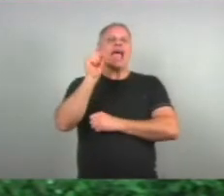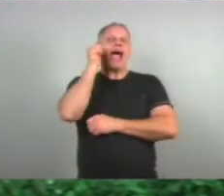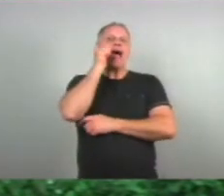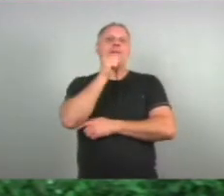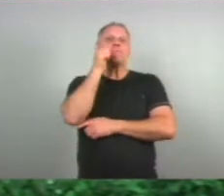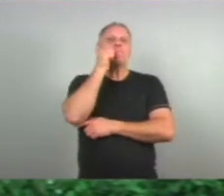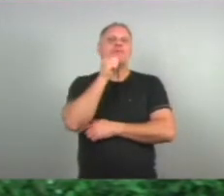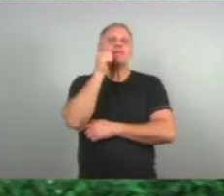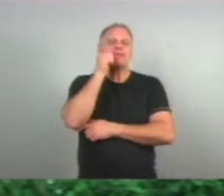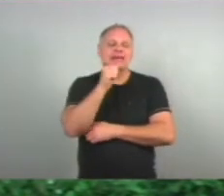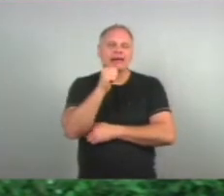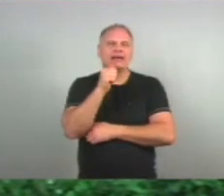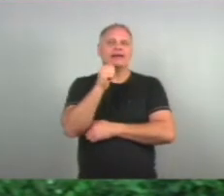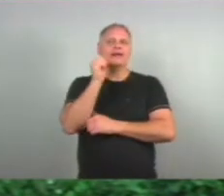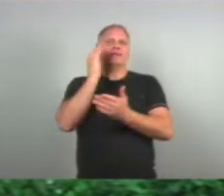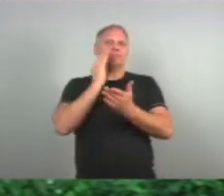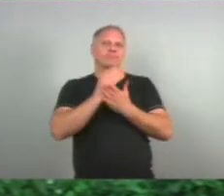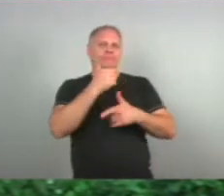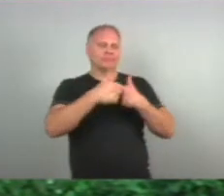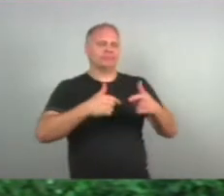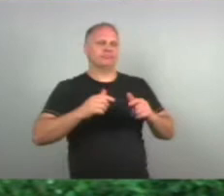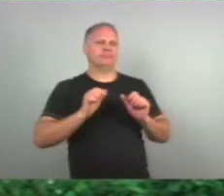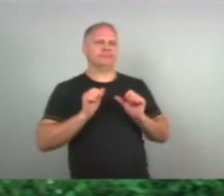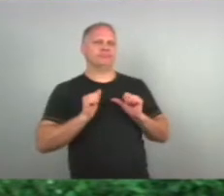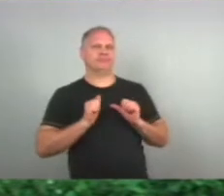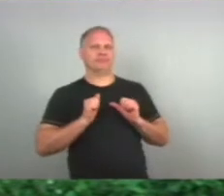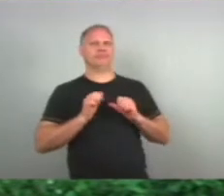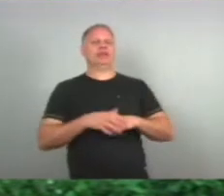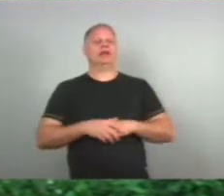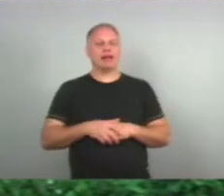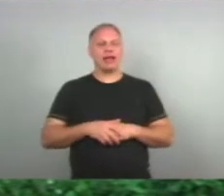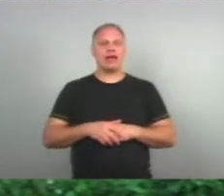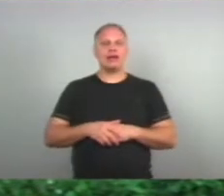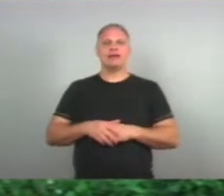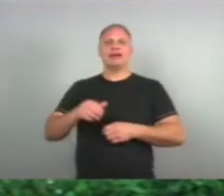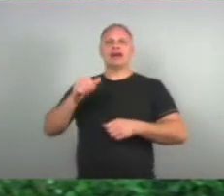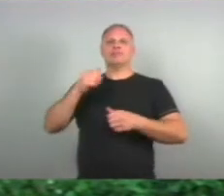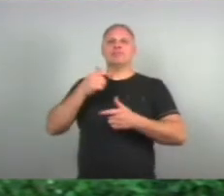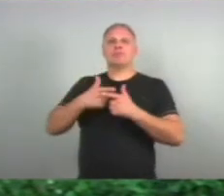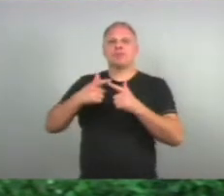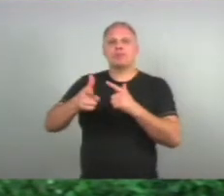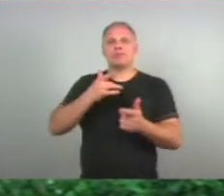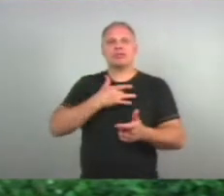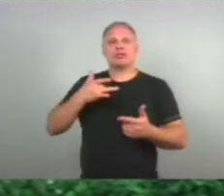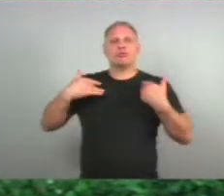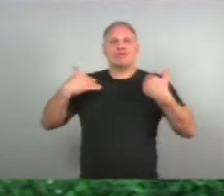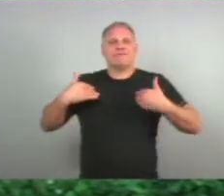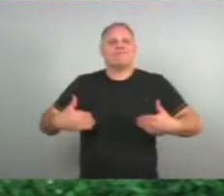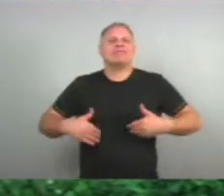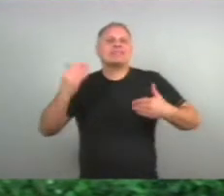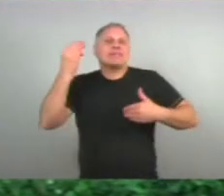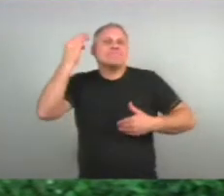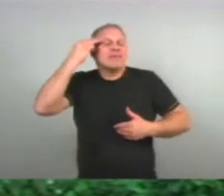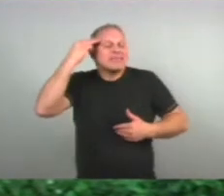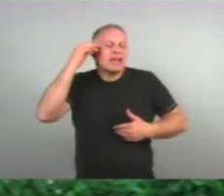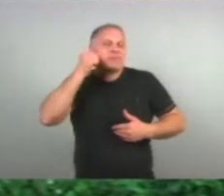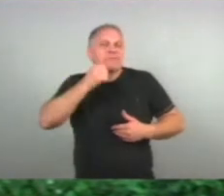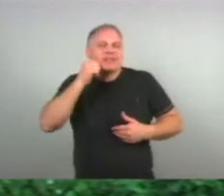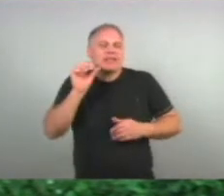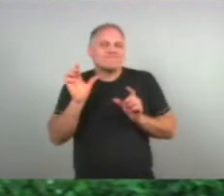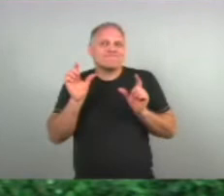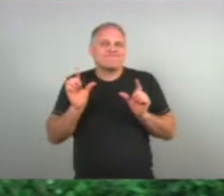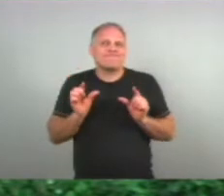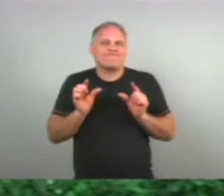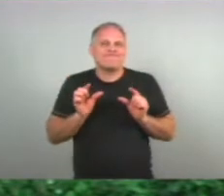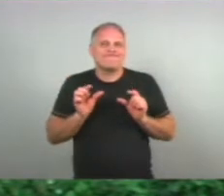Pare de trabalhar Traz a saúde física e mental Da mulher Fica